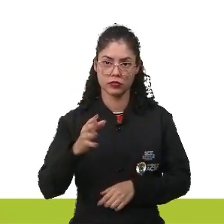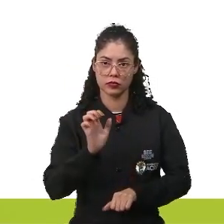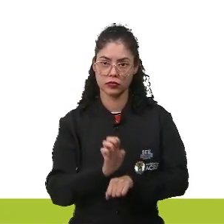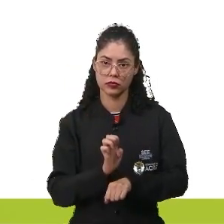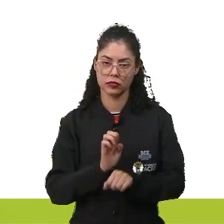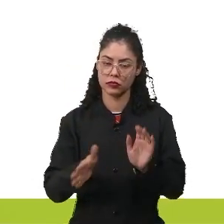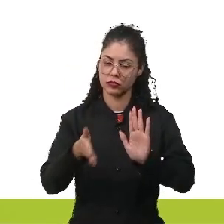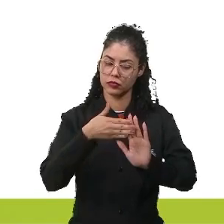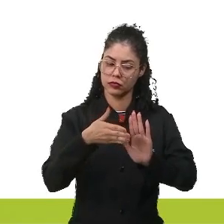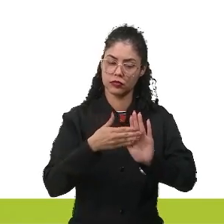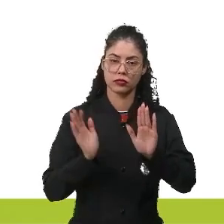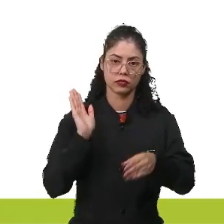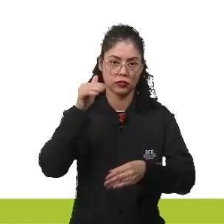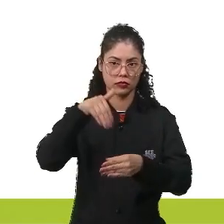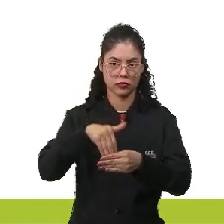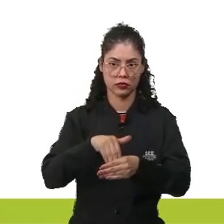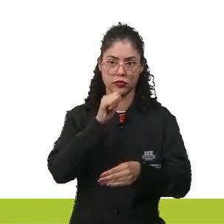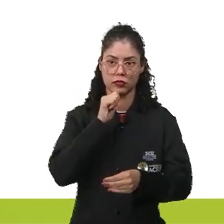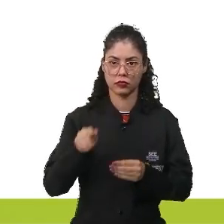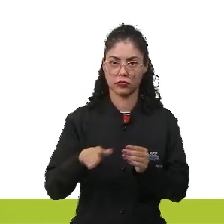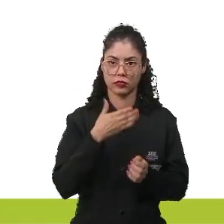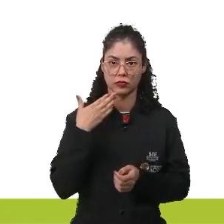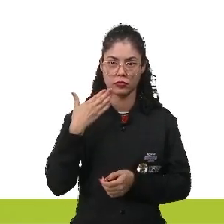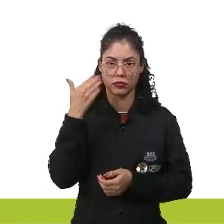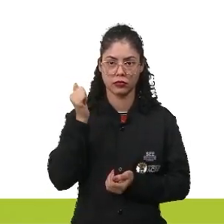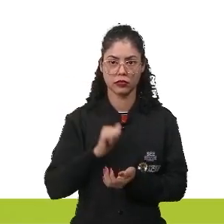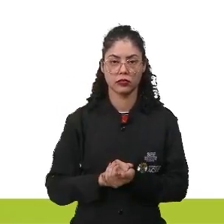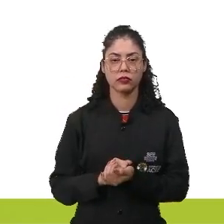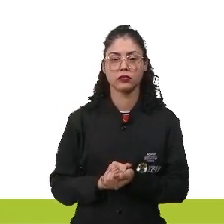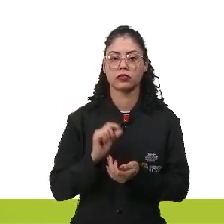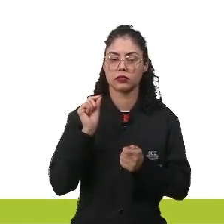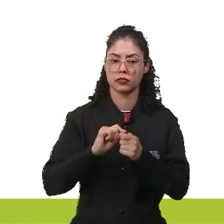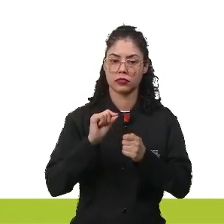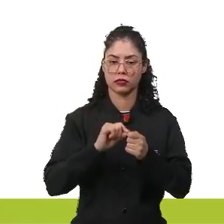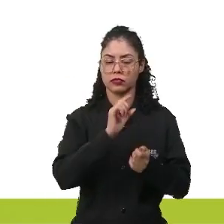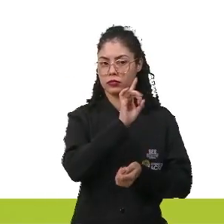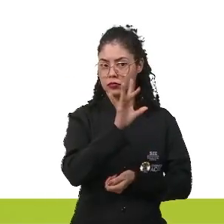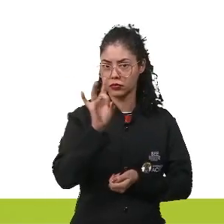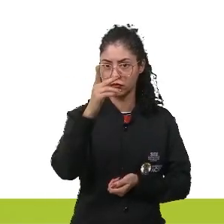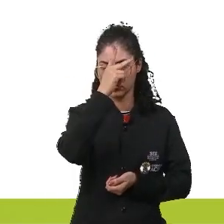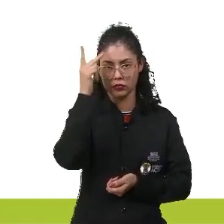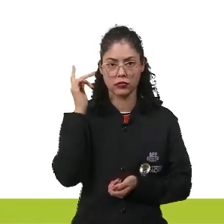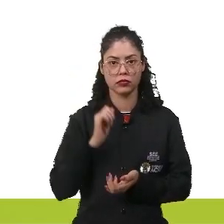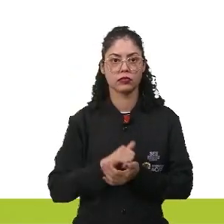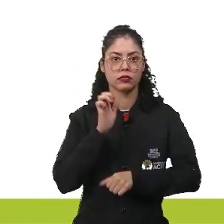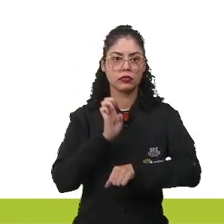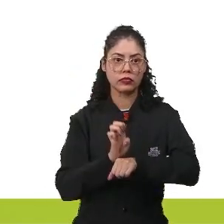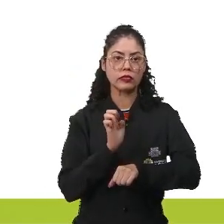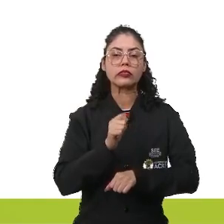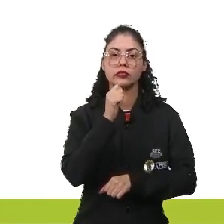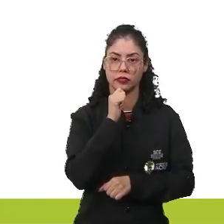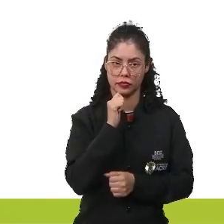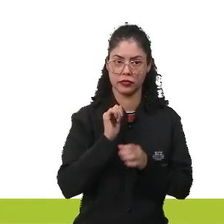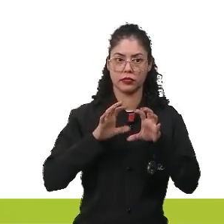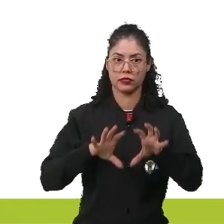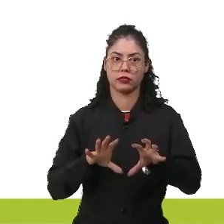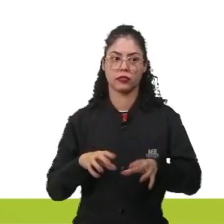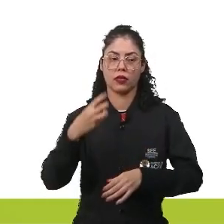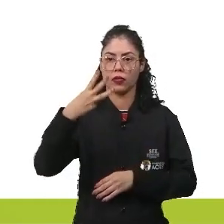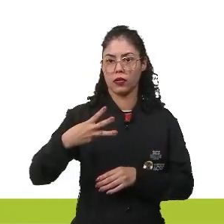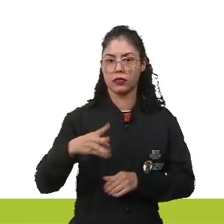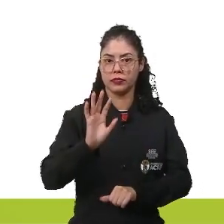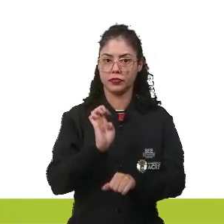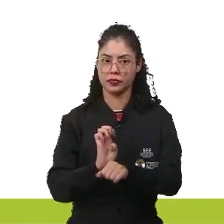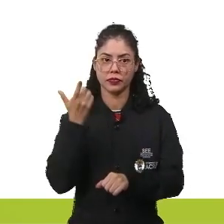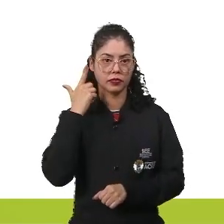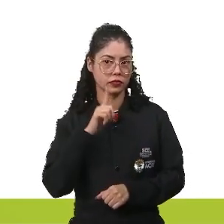propôs a votação, que as pautas fossem votadas por cabeça e não por Estado. Assim, esse terceiro Estado teria